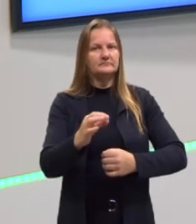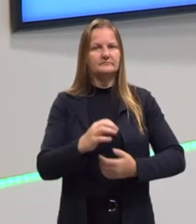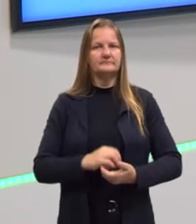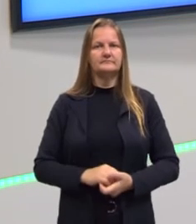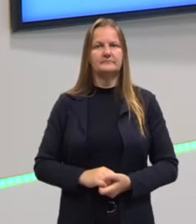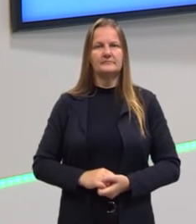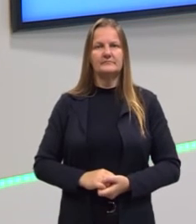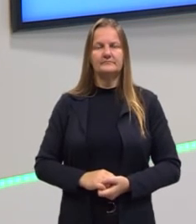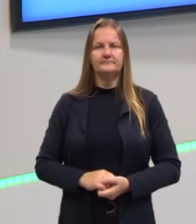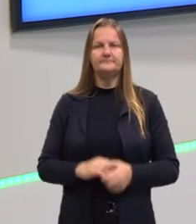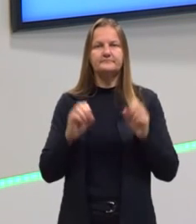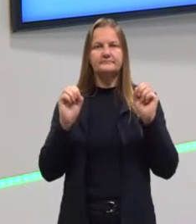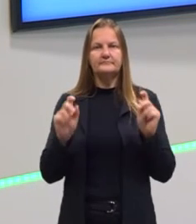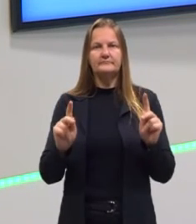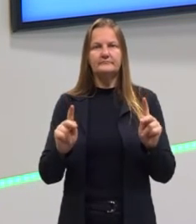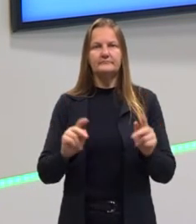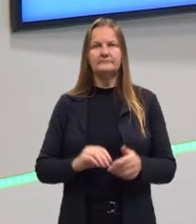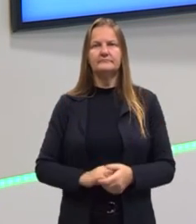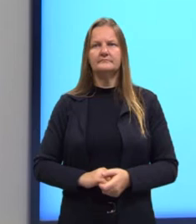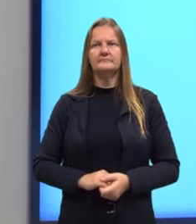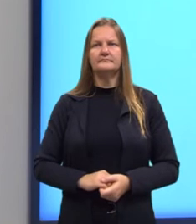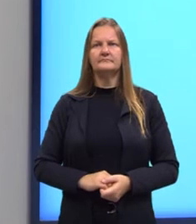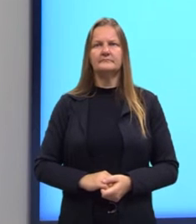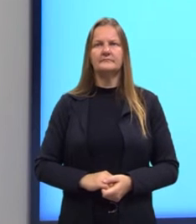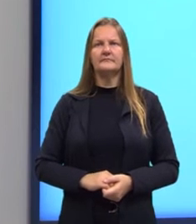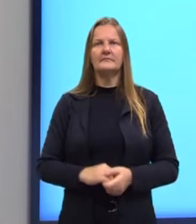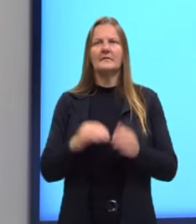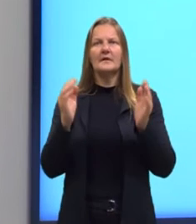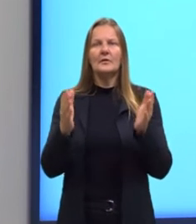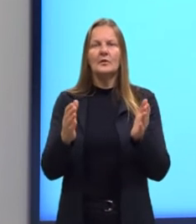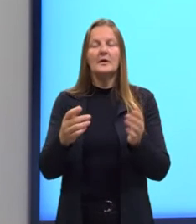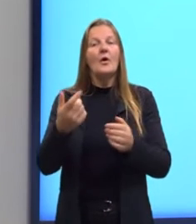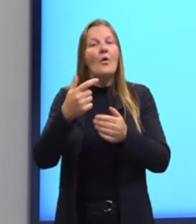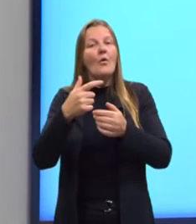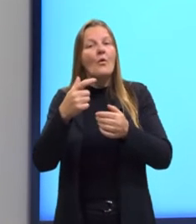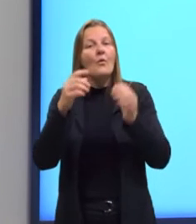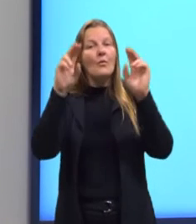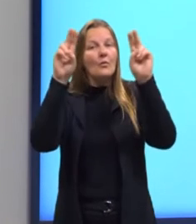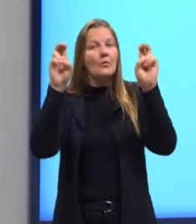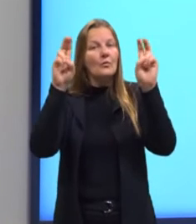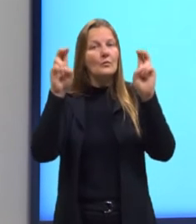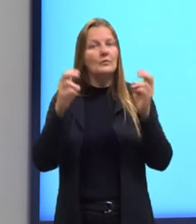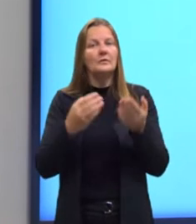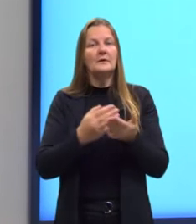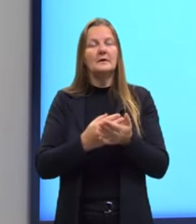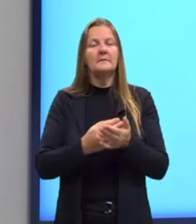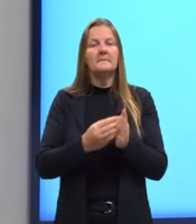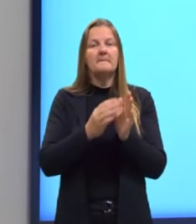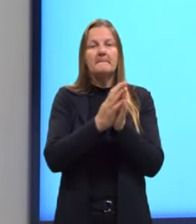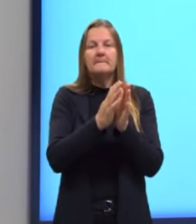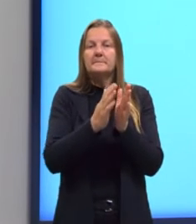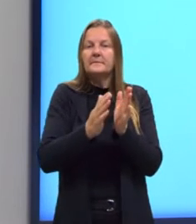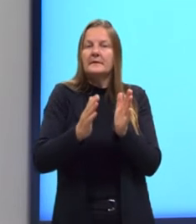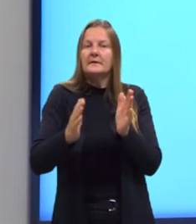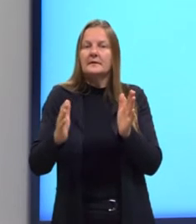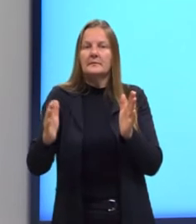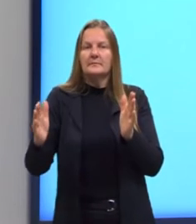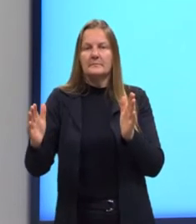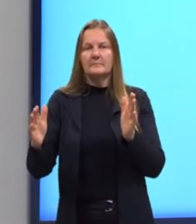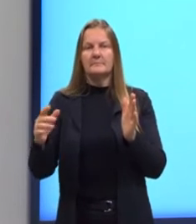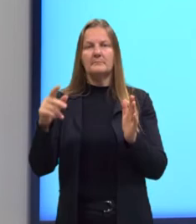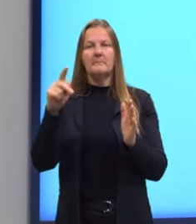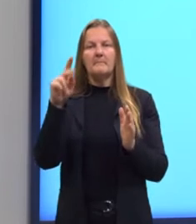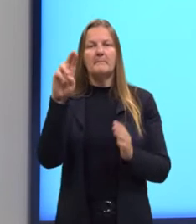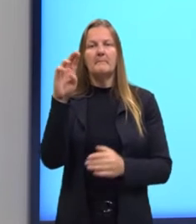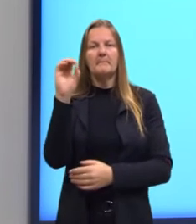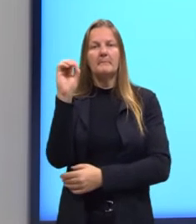questões. Certinho? Agora, nós vamos dar início, então, nas progressões. O tema da nossa